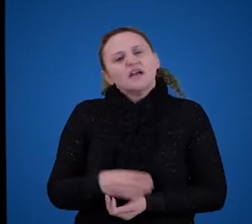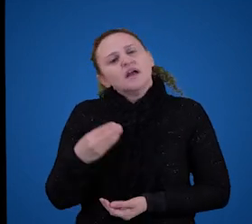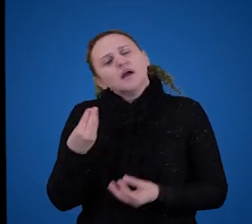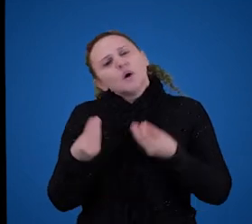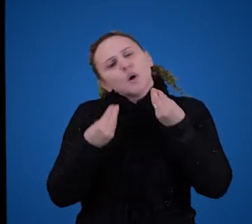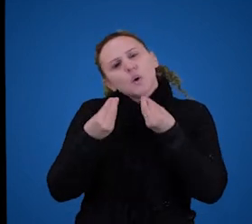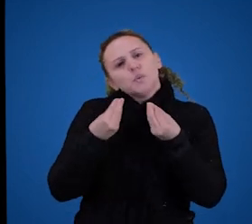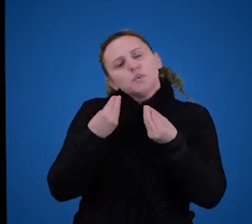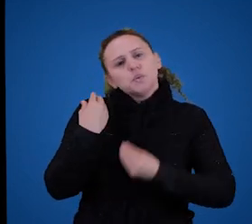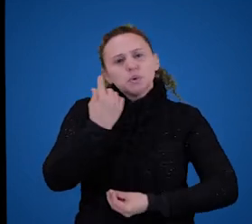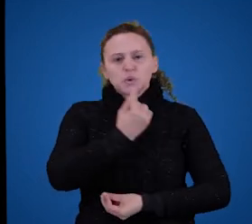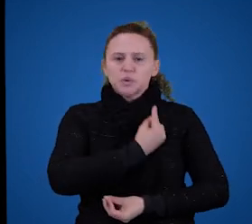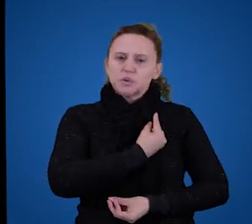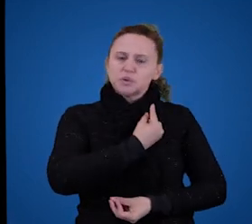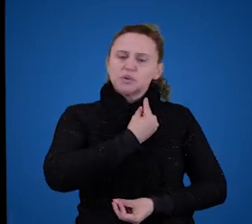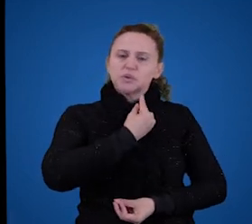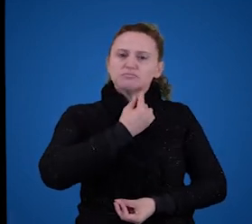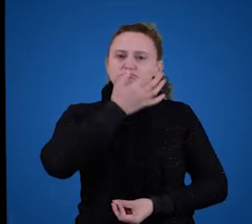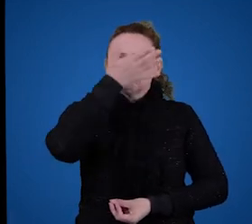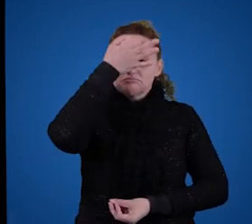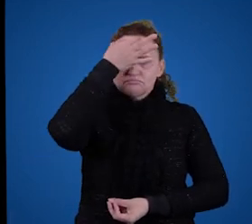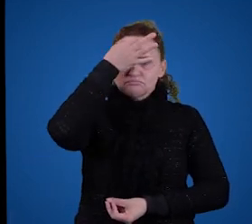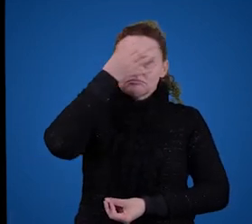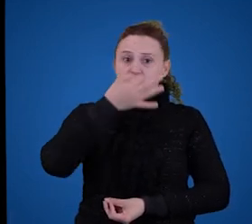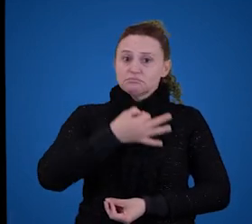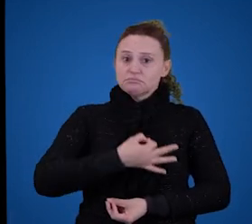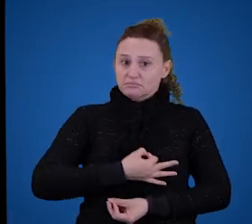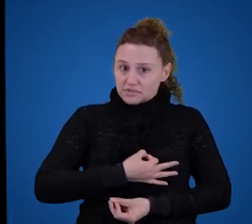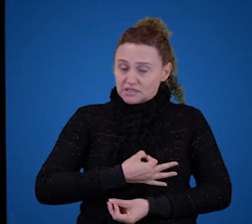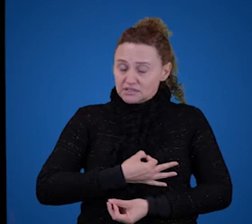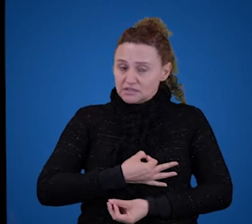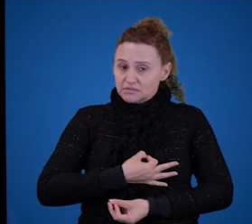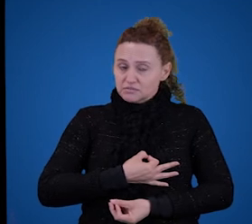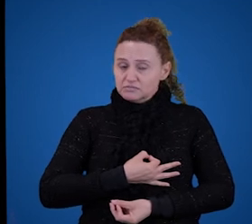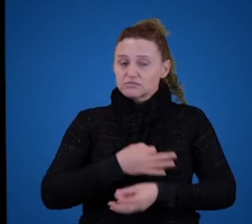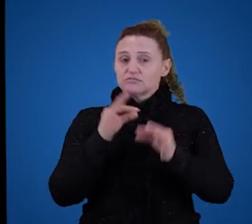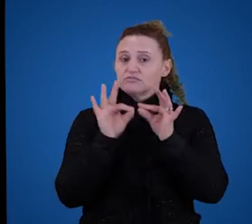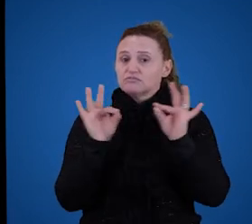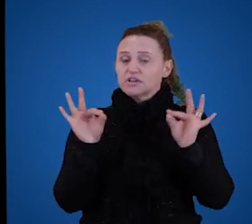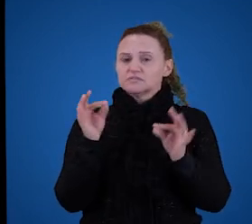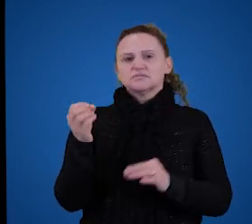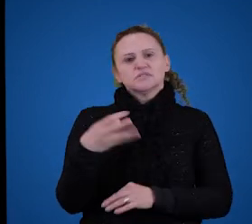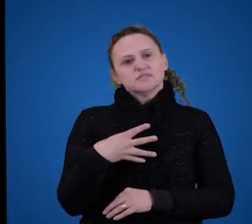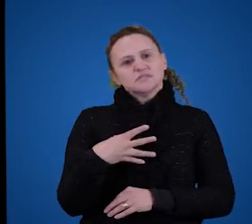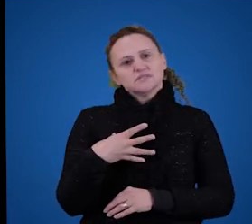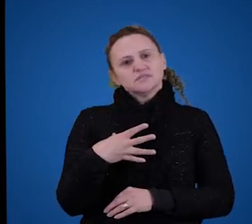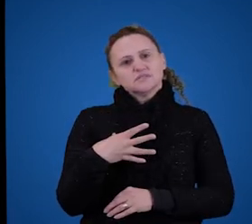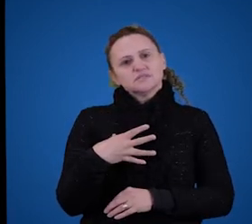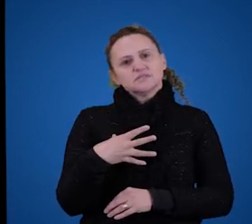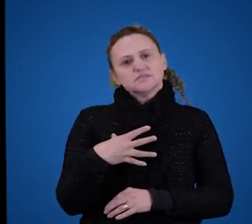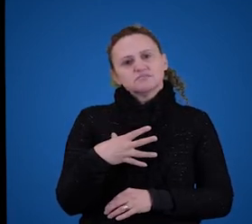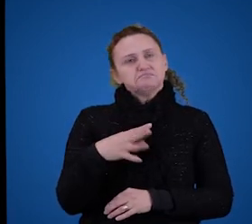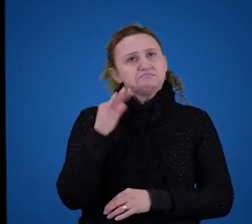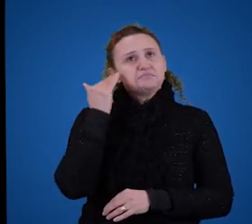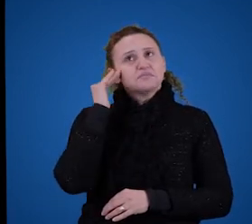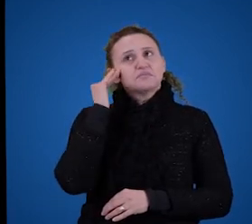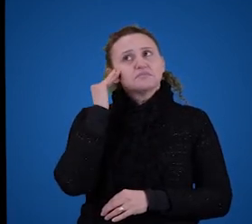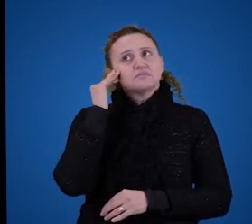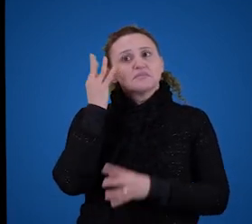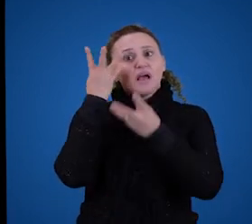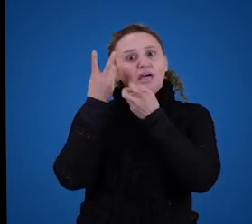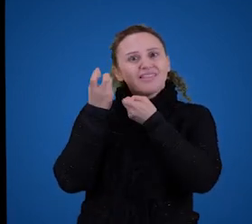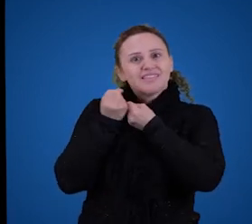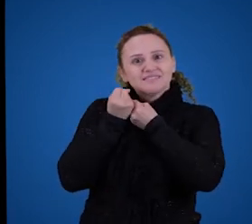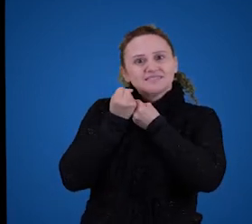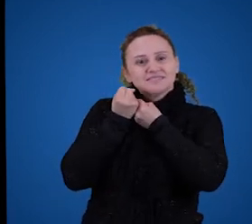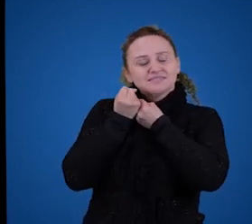novas, porque, de fato, nós compreendemos frases falsas e frases que parecem nem ser falsas nem verdadeiras, né?